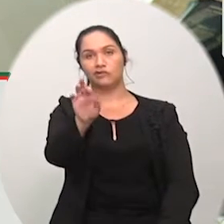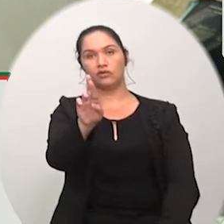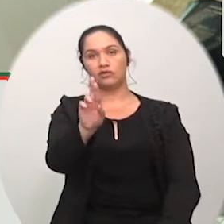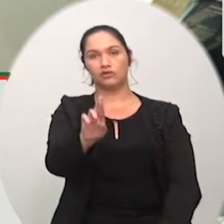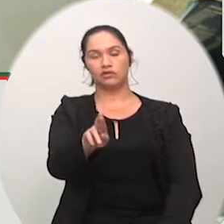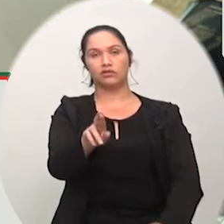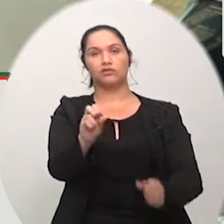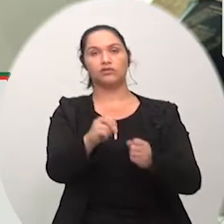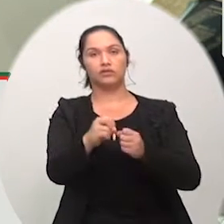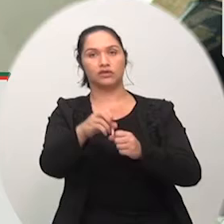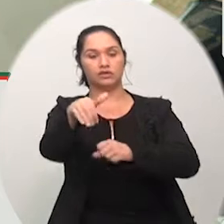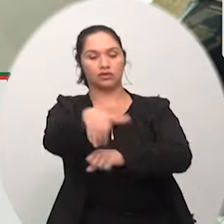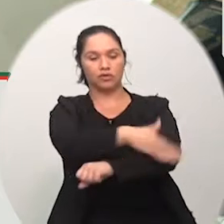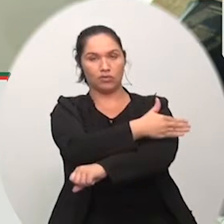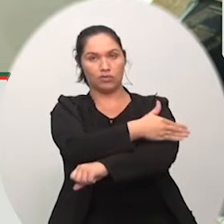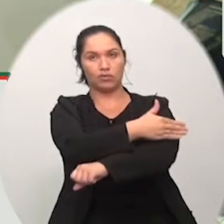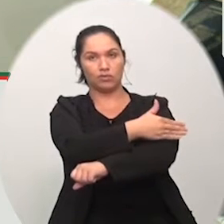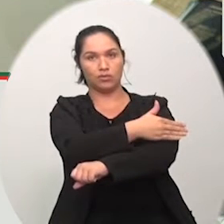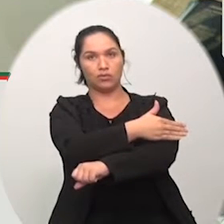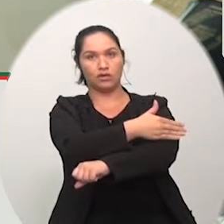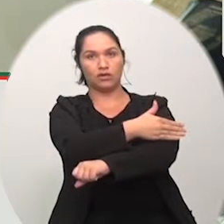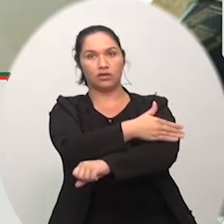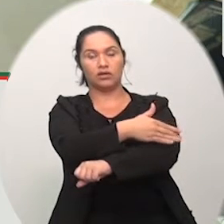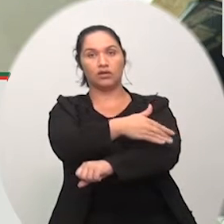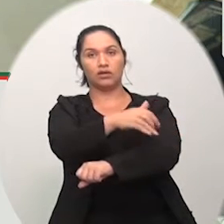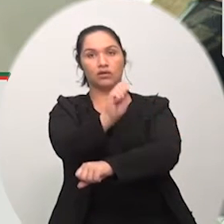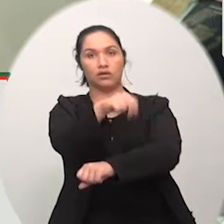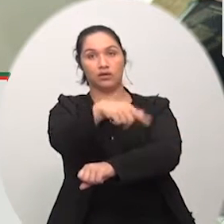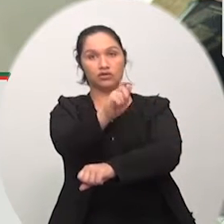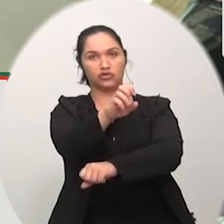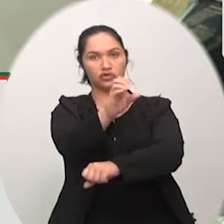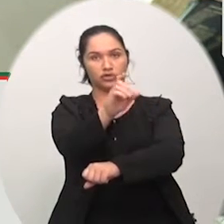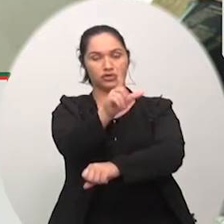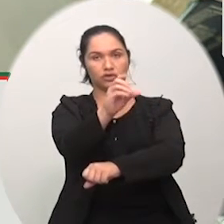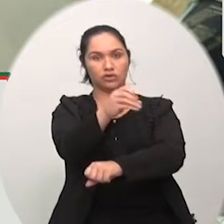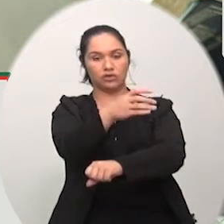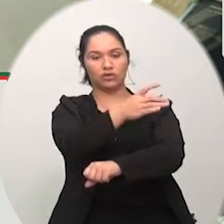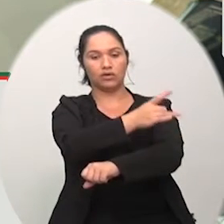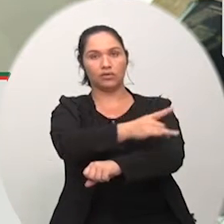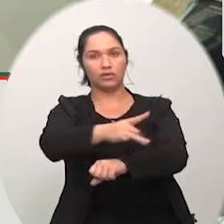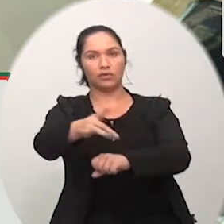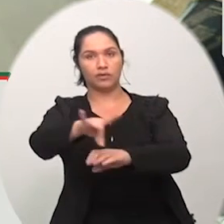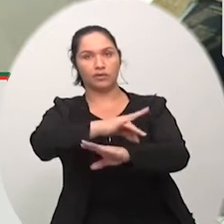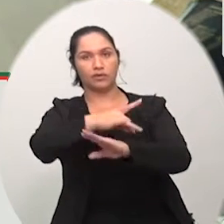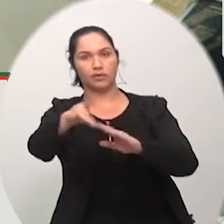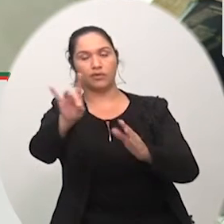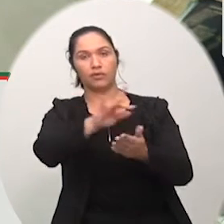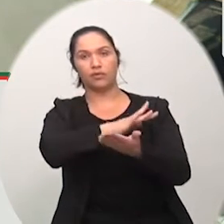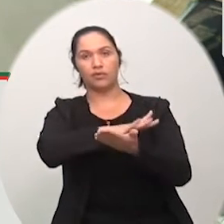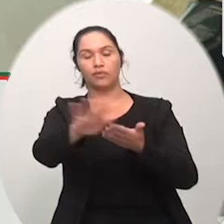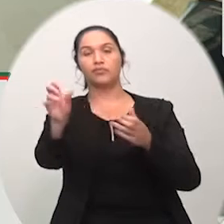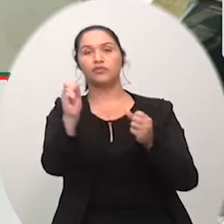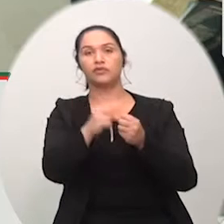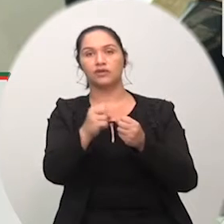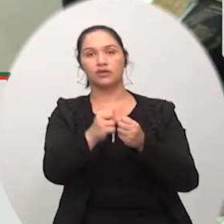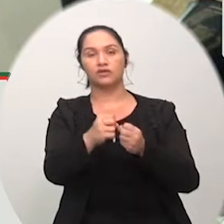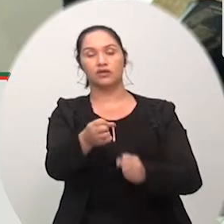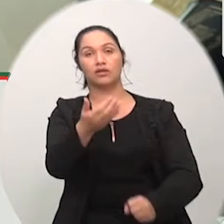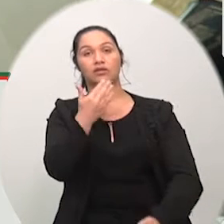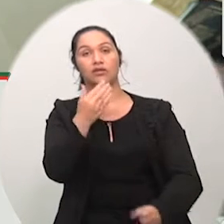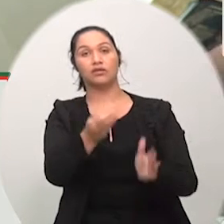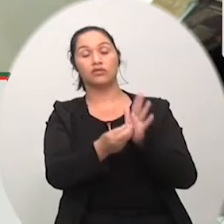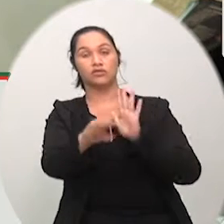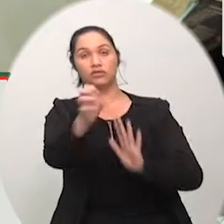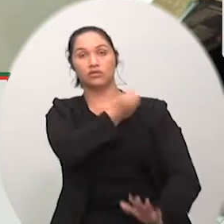material adequado com posterior cobertura asfáltica na rua Ângelo Grande bairro Mina do Mato indicação número 838 barra